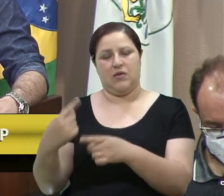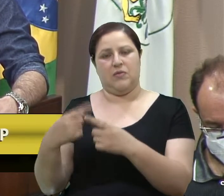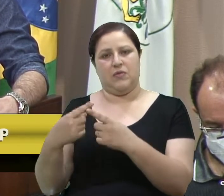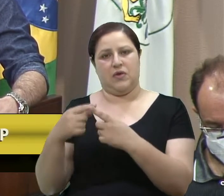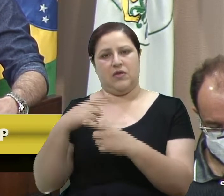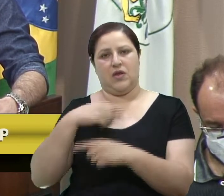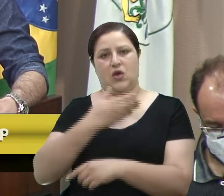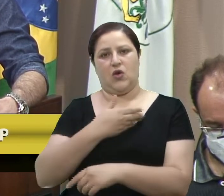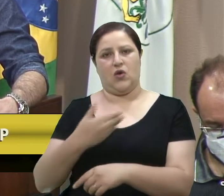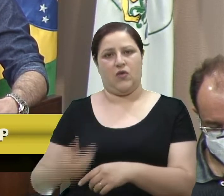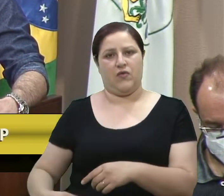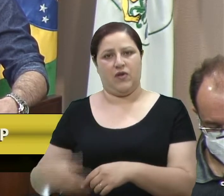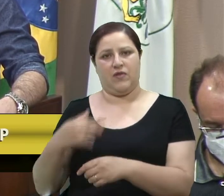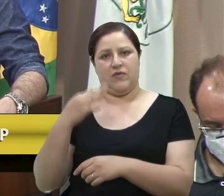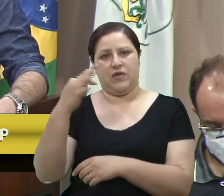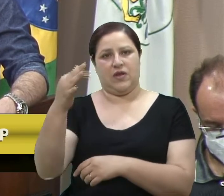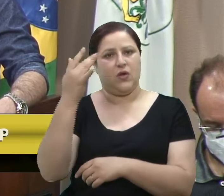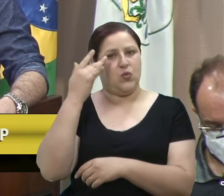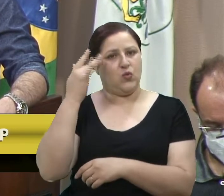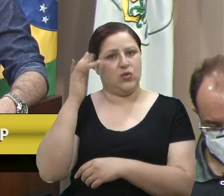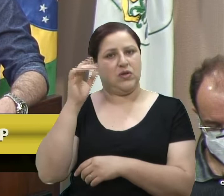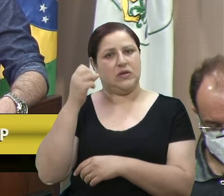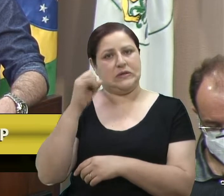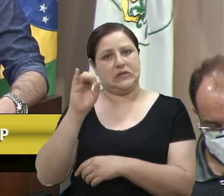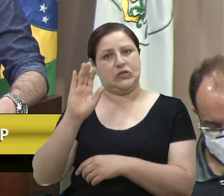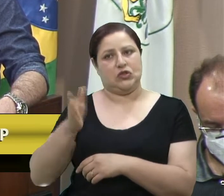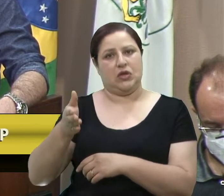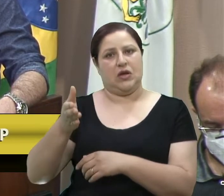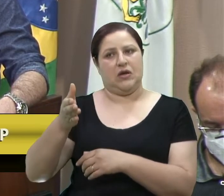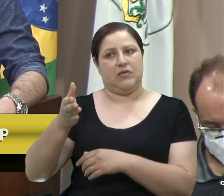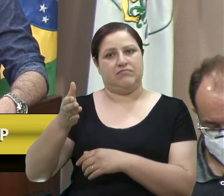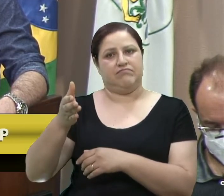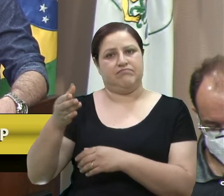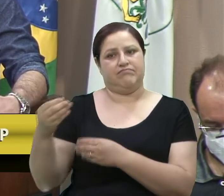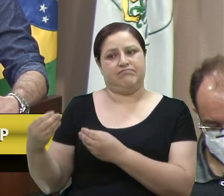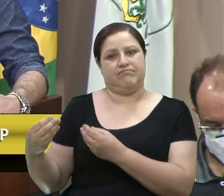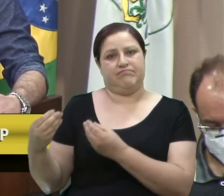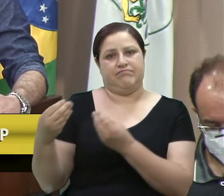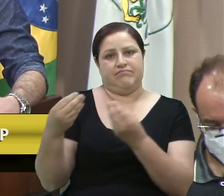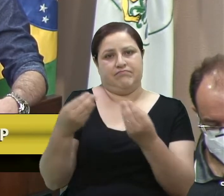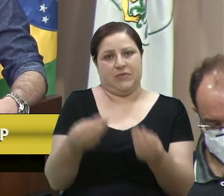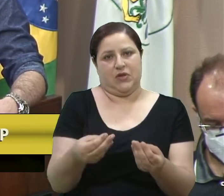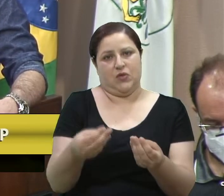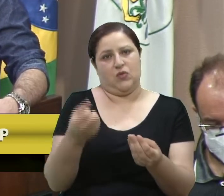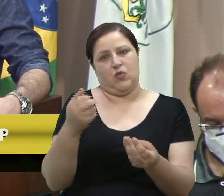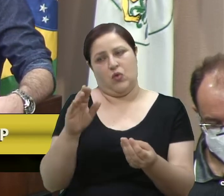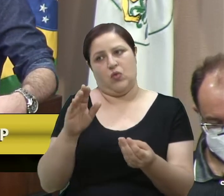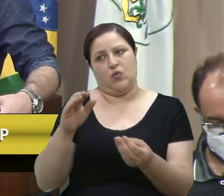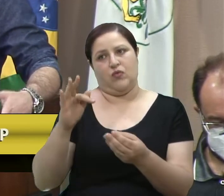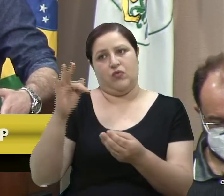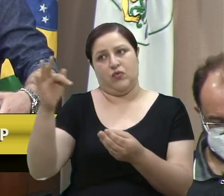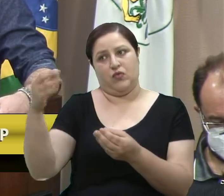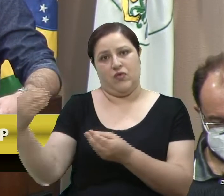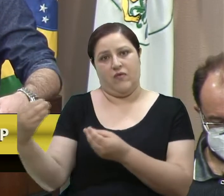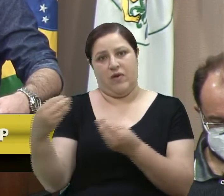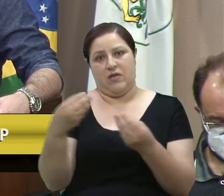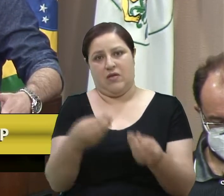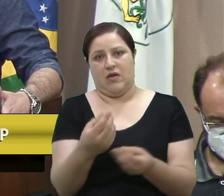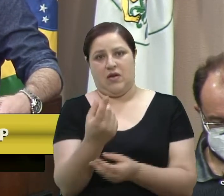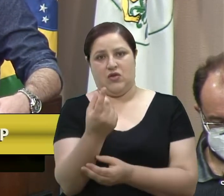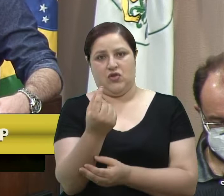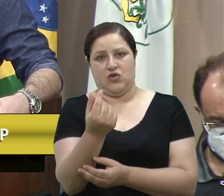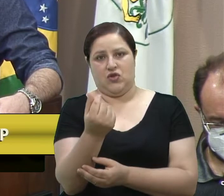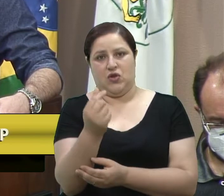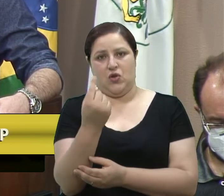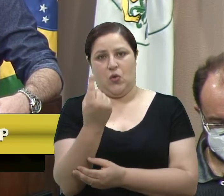não sei se já repassou ou está na iminência de repassar, um milhão de reais. Para essa escola